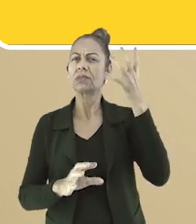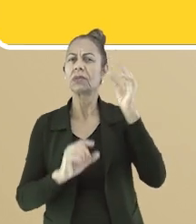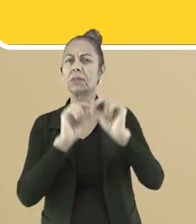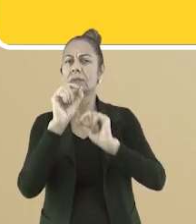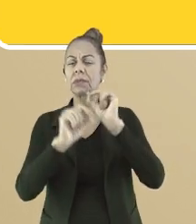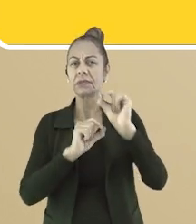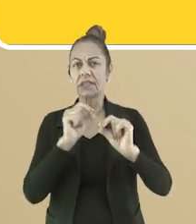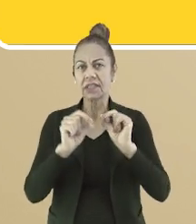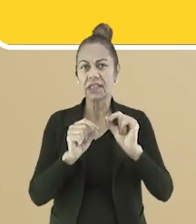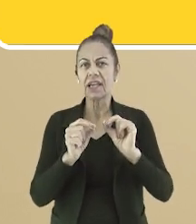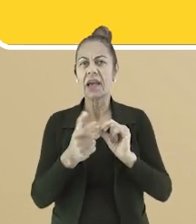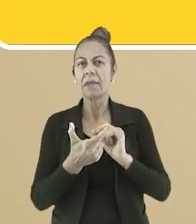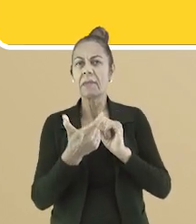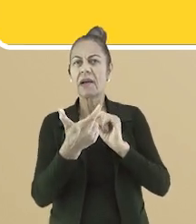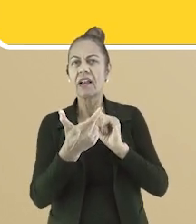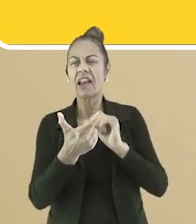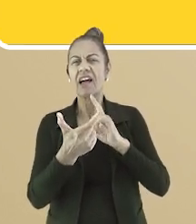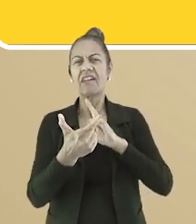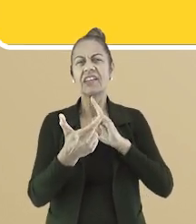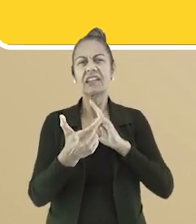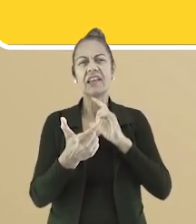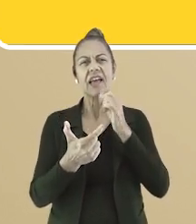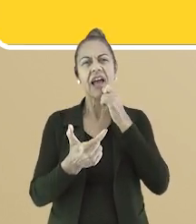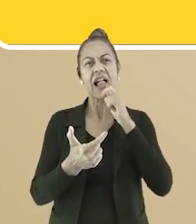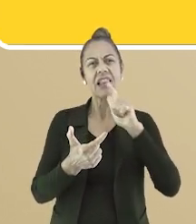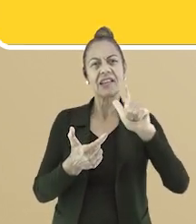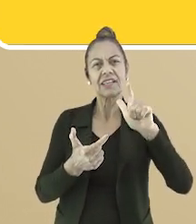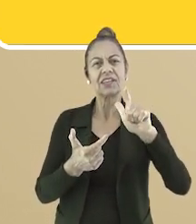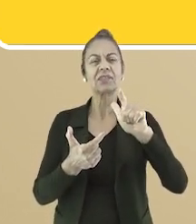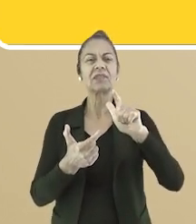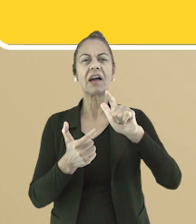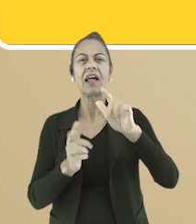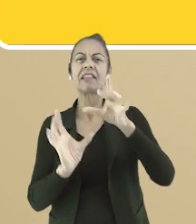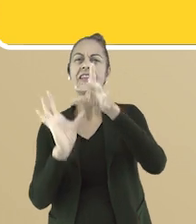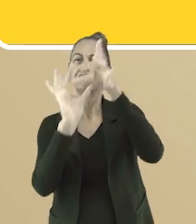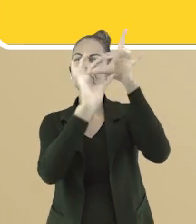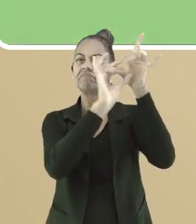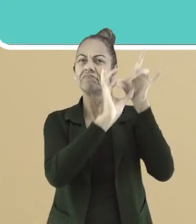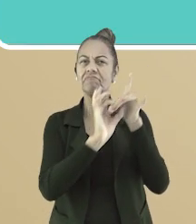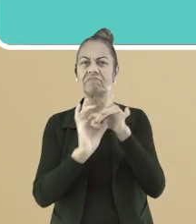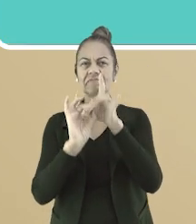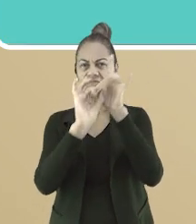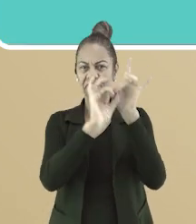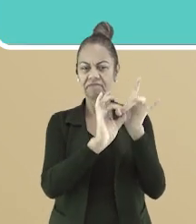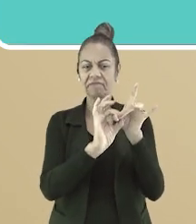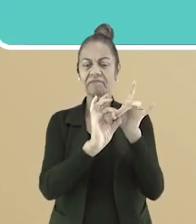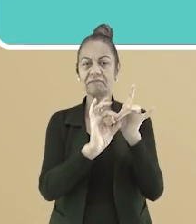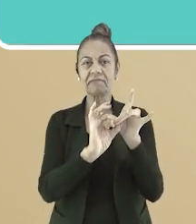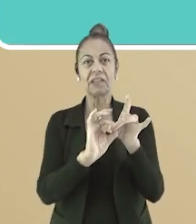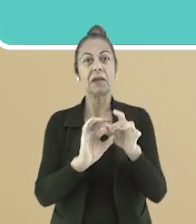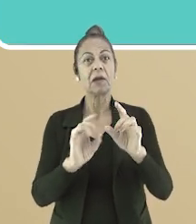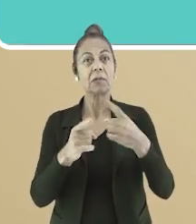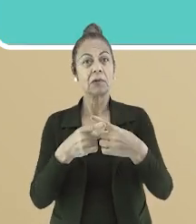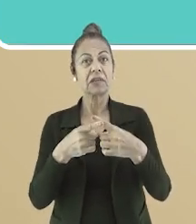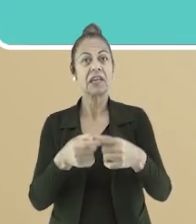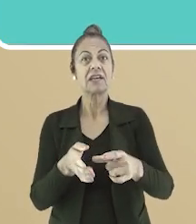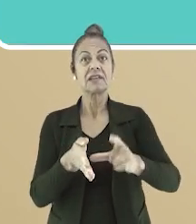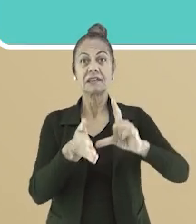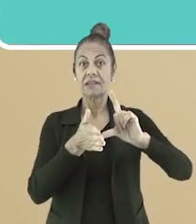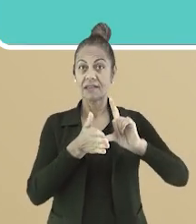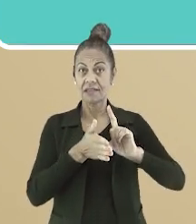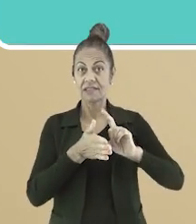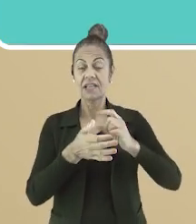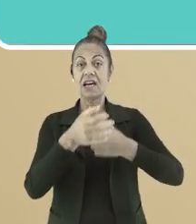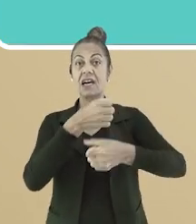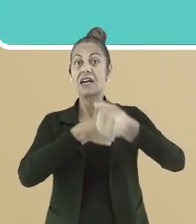possível. Assim, haveria maior compreensão entre os países. Antes do novo acordo ortográfico,